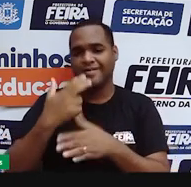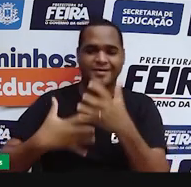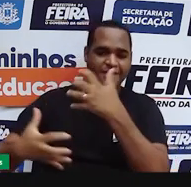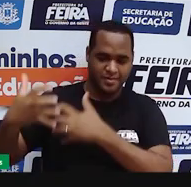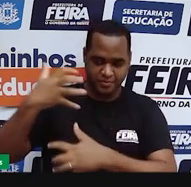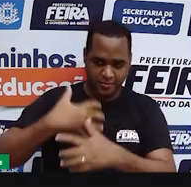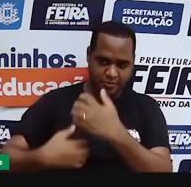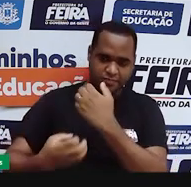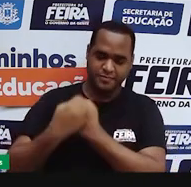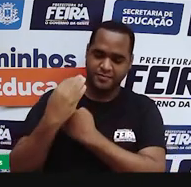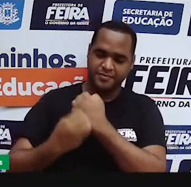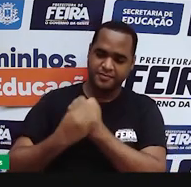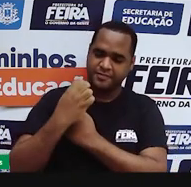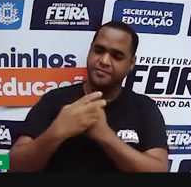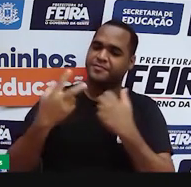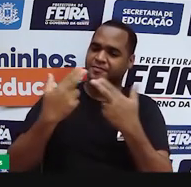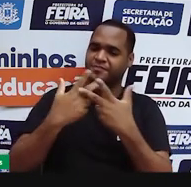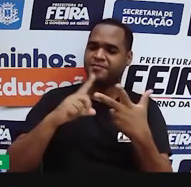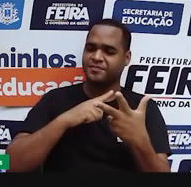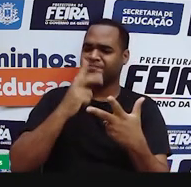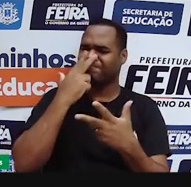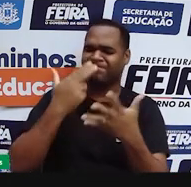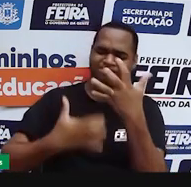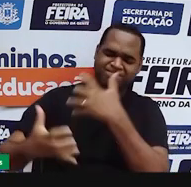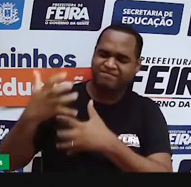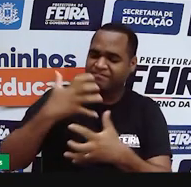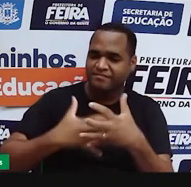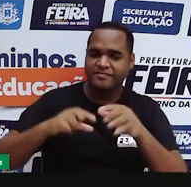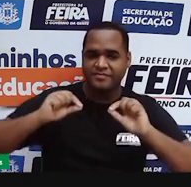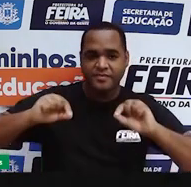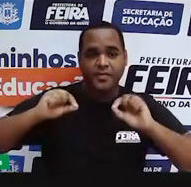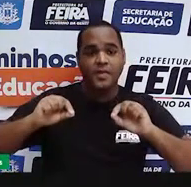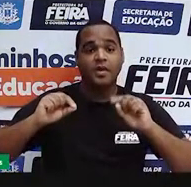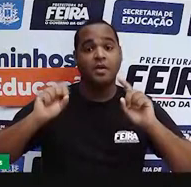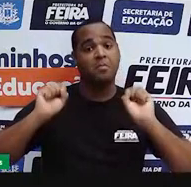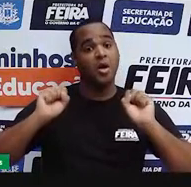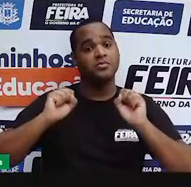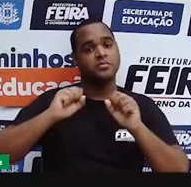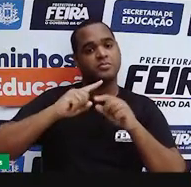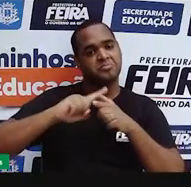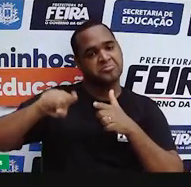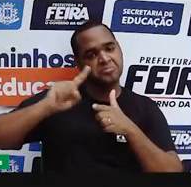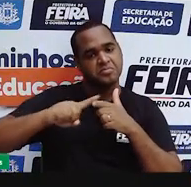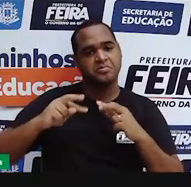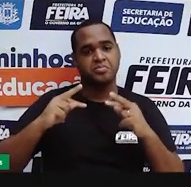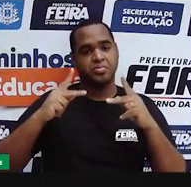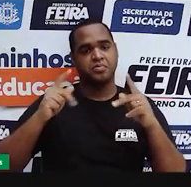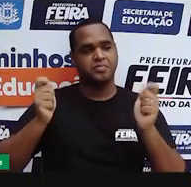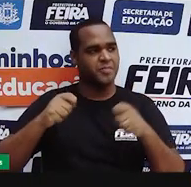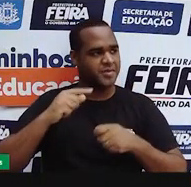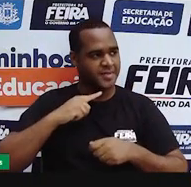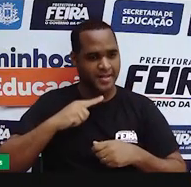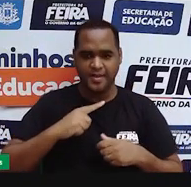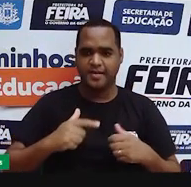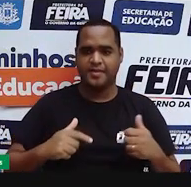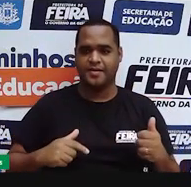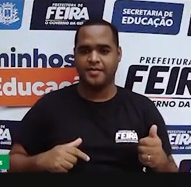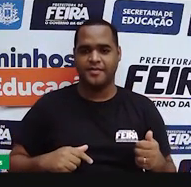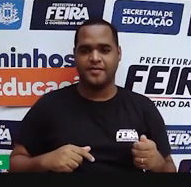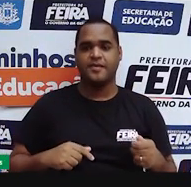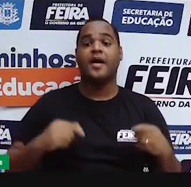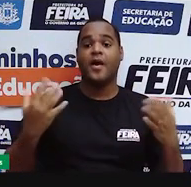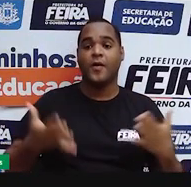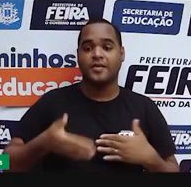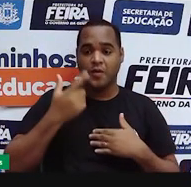alguns dos problemas que essa desinformação pode causar. E agora, o que é que a gente vai ver? Agora a gente vai